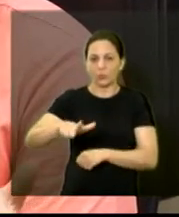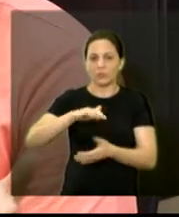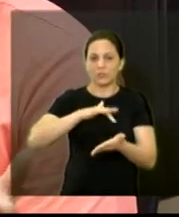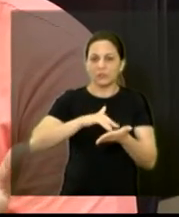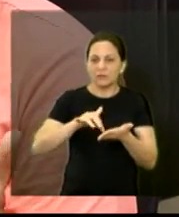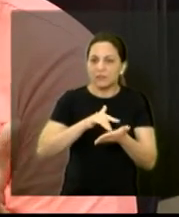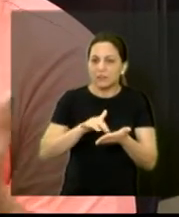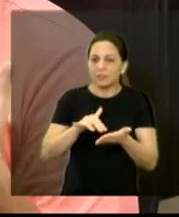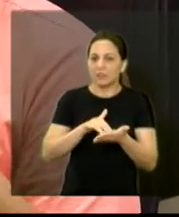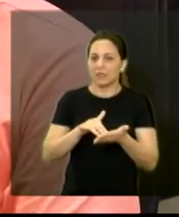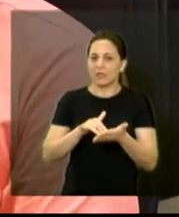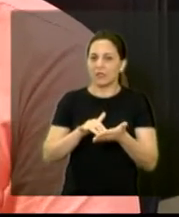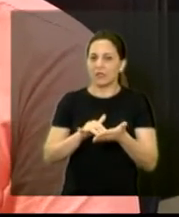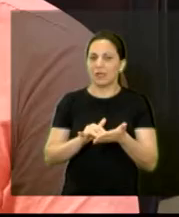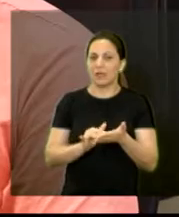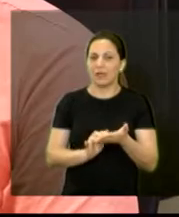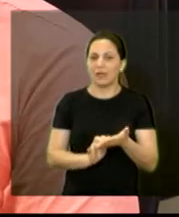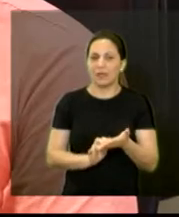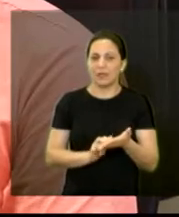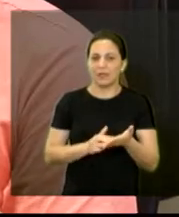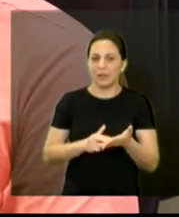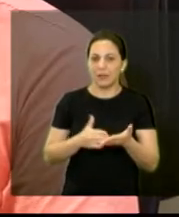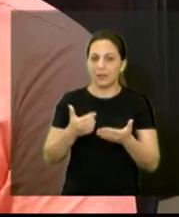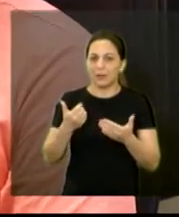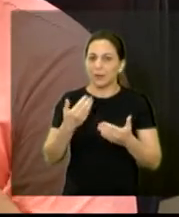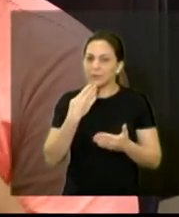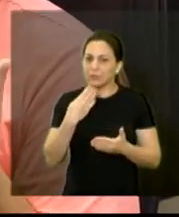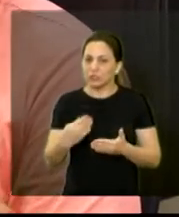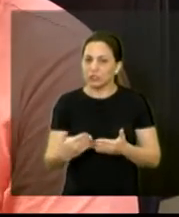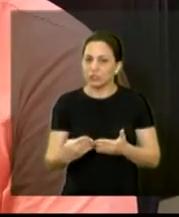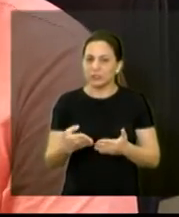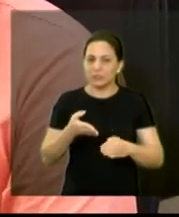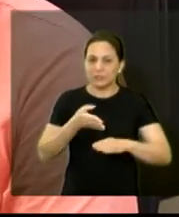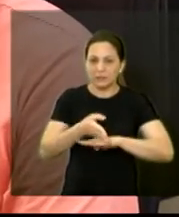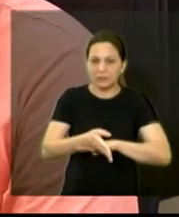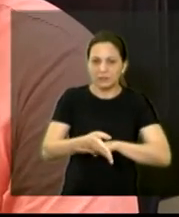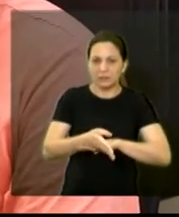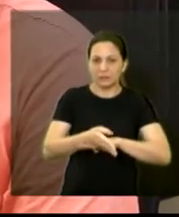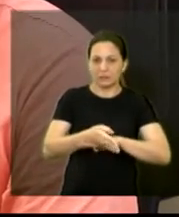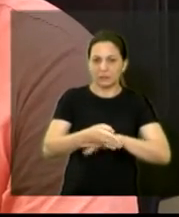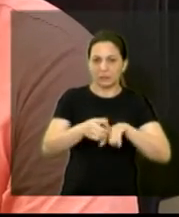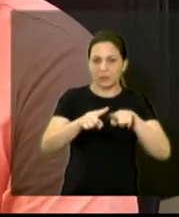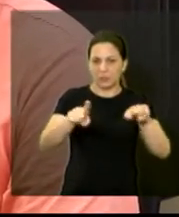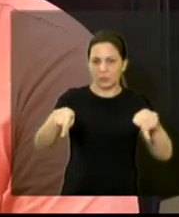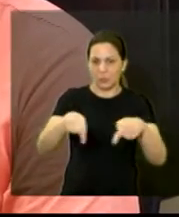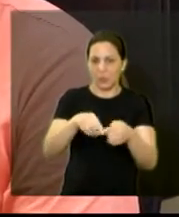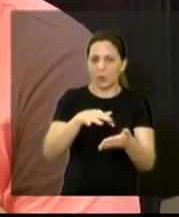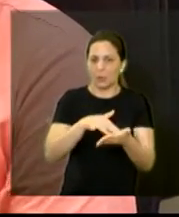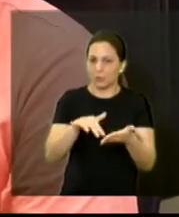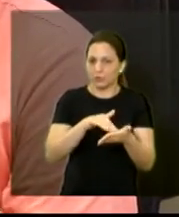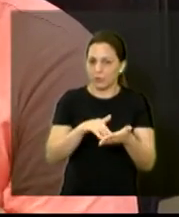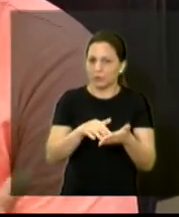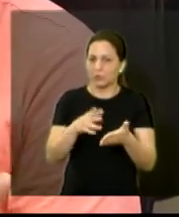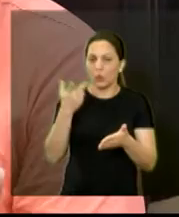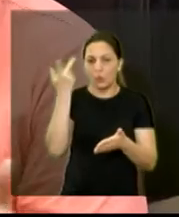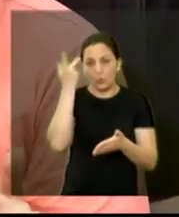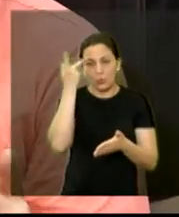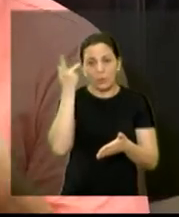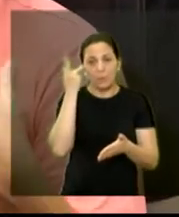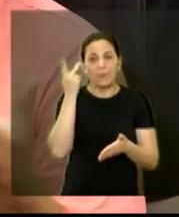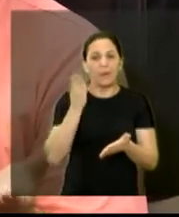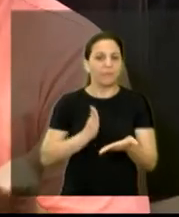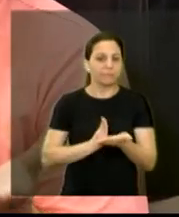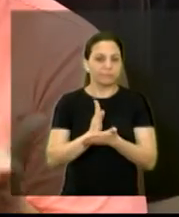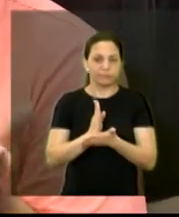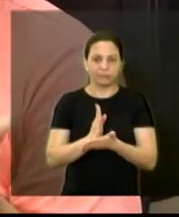der entrada em algum projeto ele pode aprovar normalmente isso foi uma falha